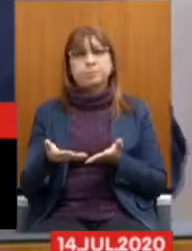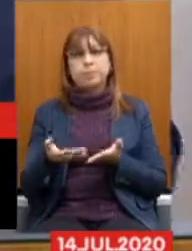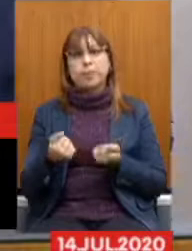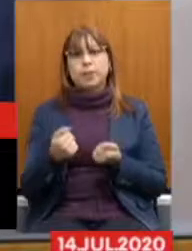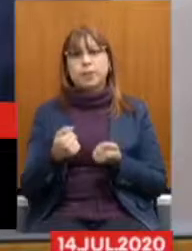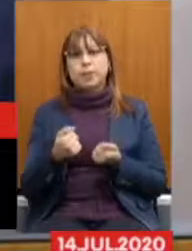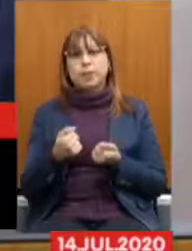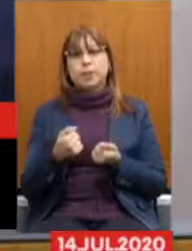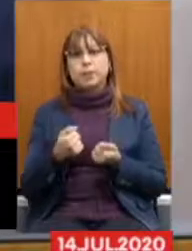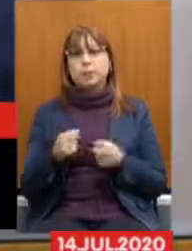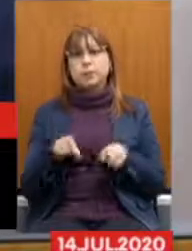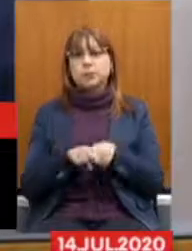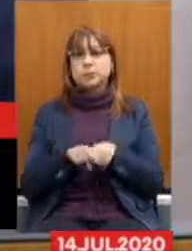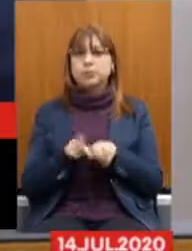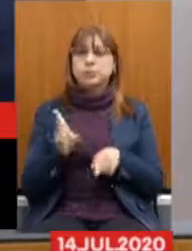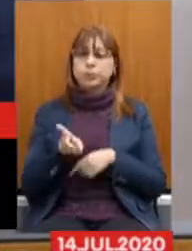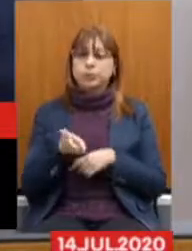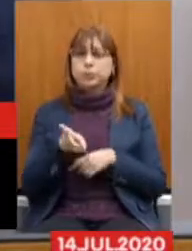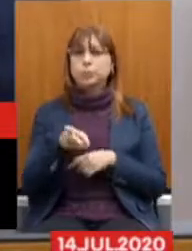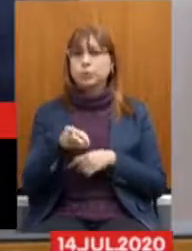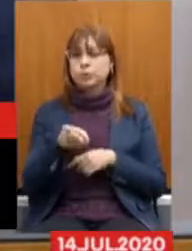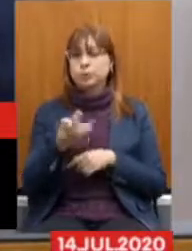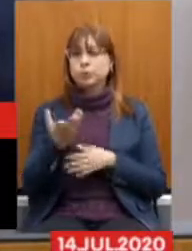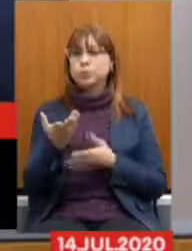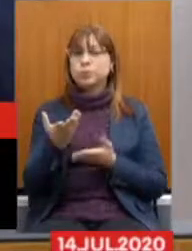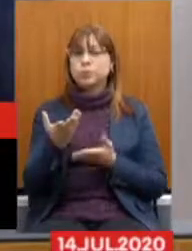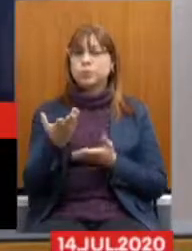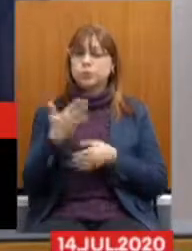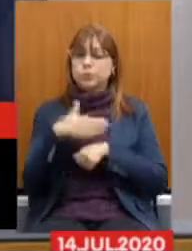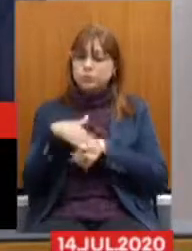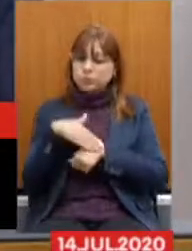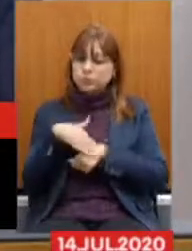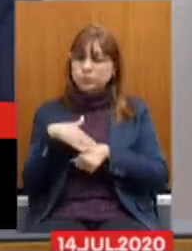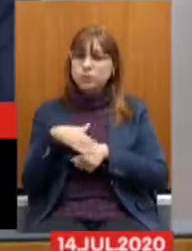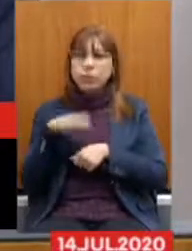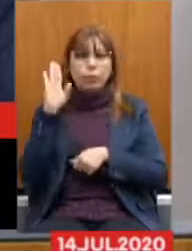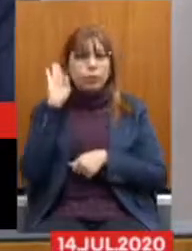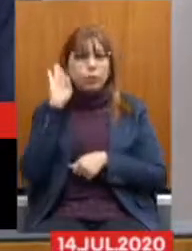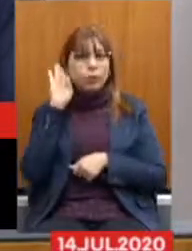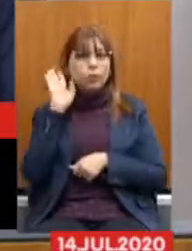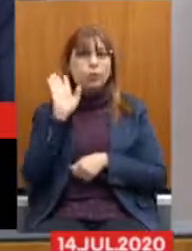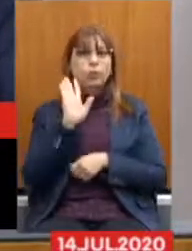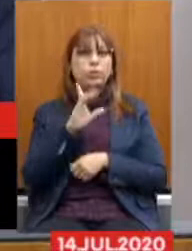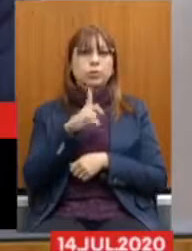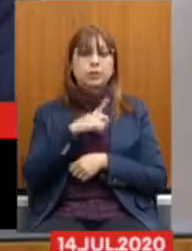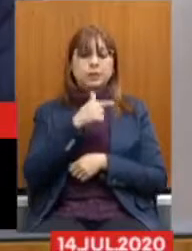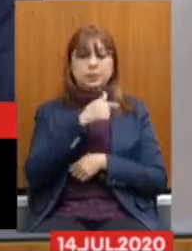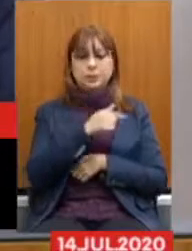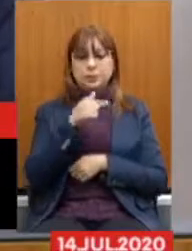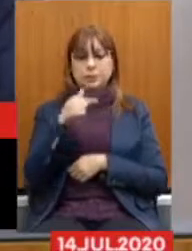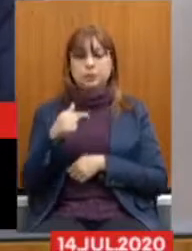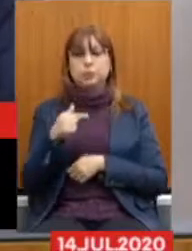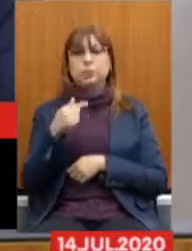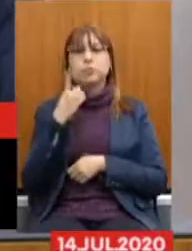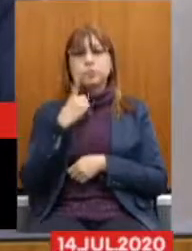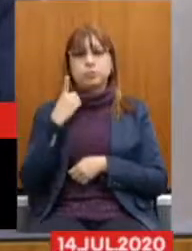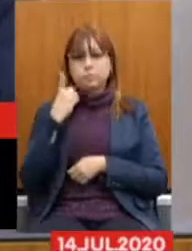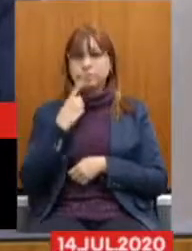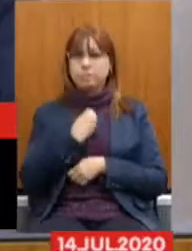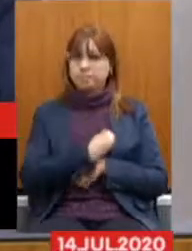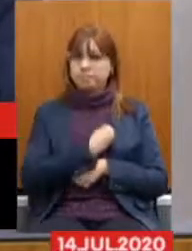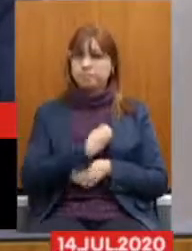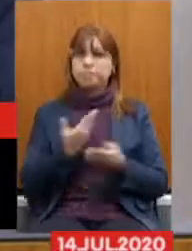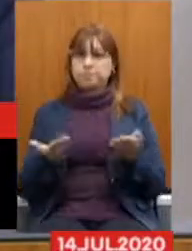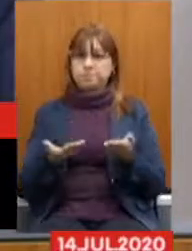vamos continuar conversando, ouvindo. Tivemos a presença dos 77 deputados aqui na casa.